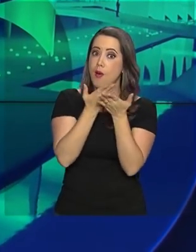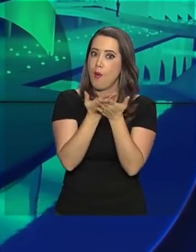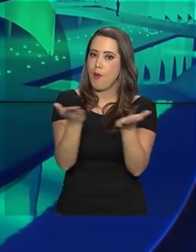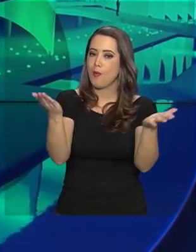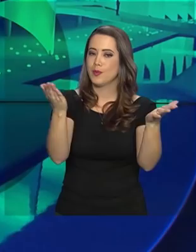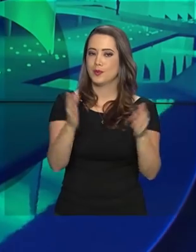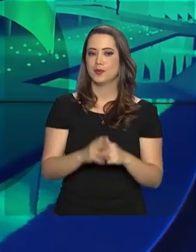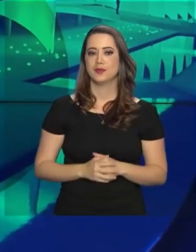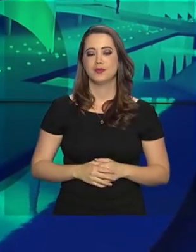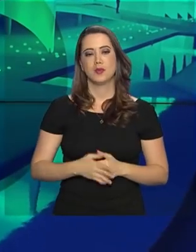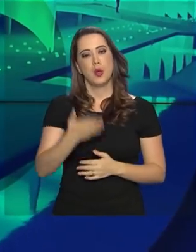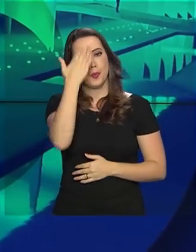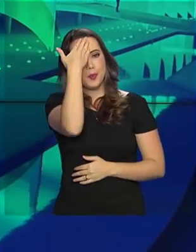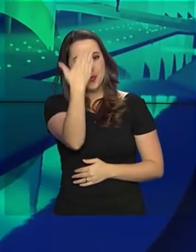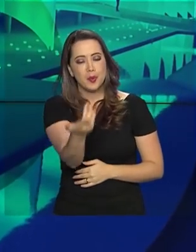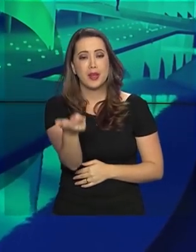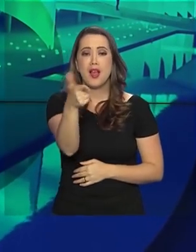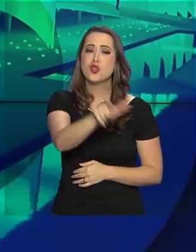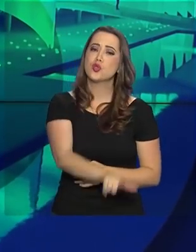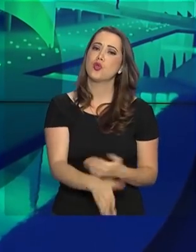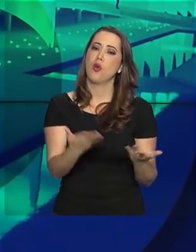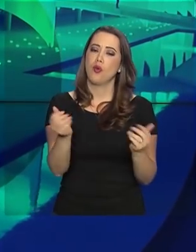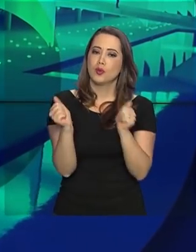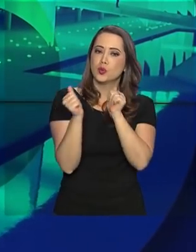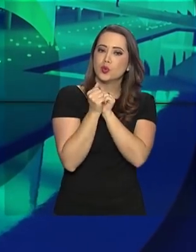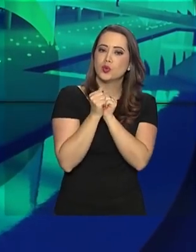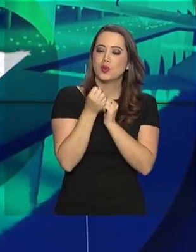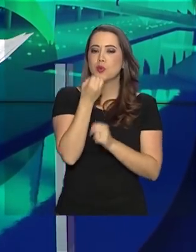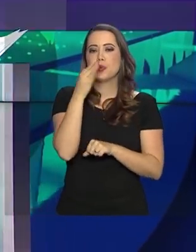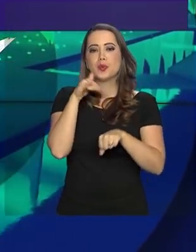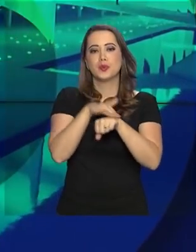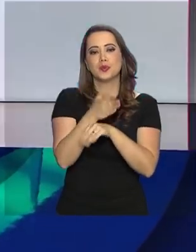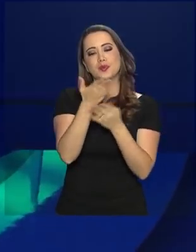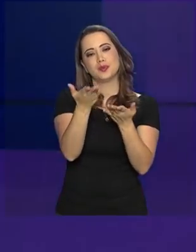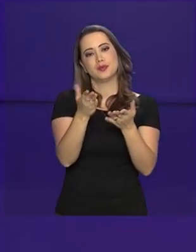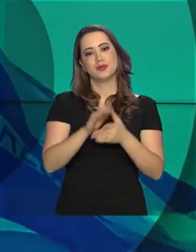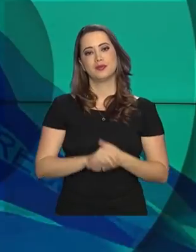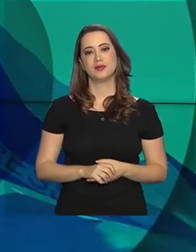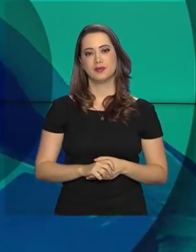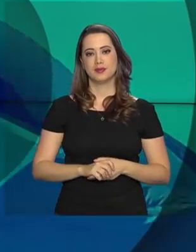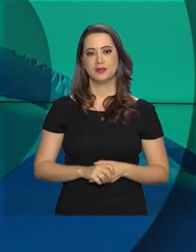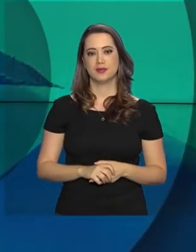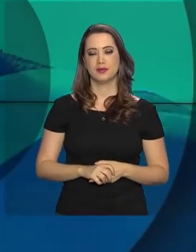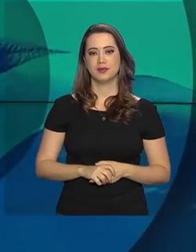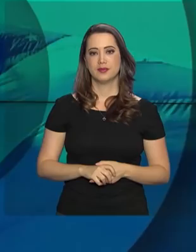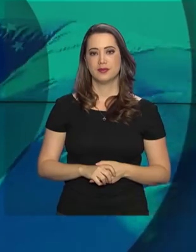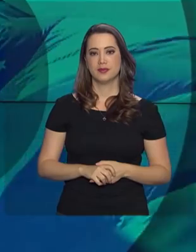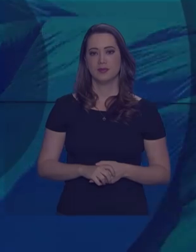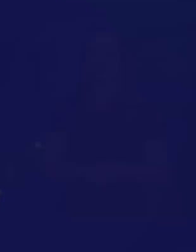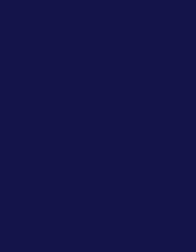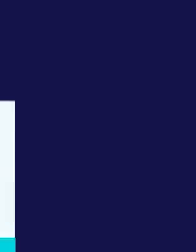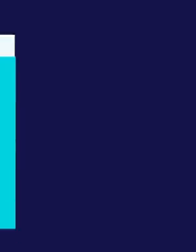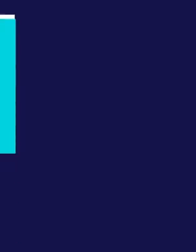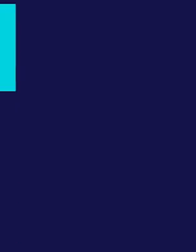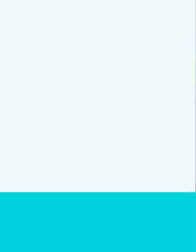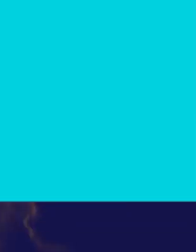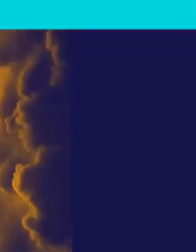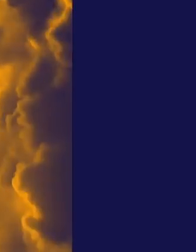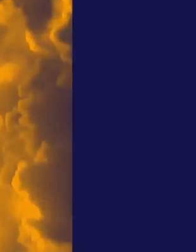você, cidadão. Obrigada mais uma vez pela companhia e uma ótima noite para você. Música